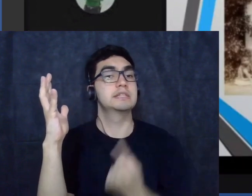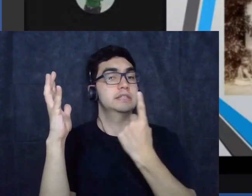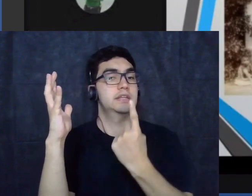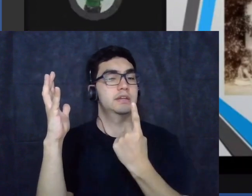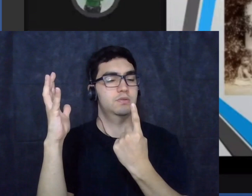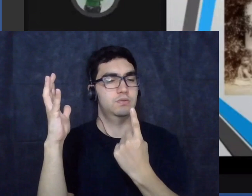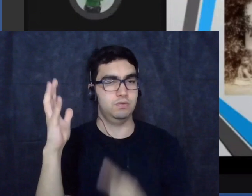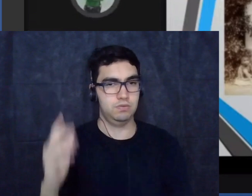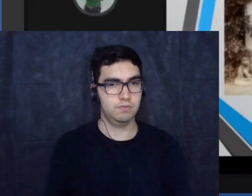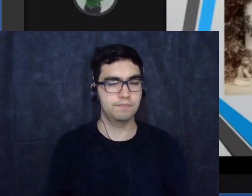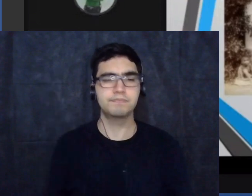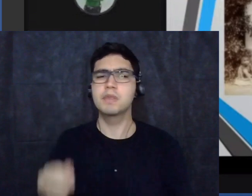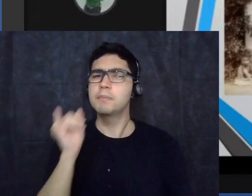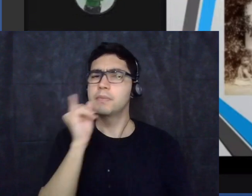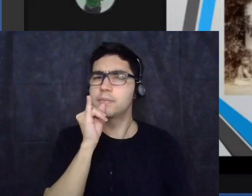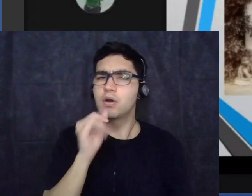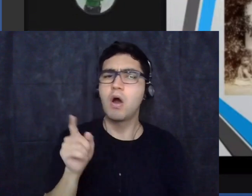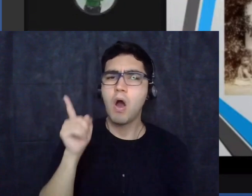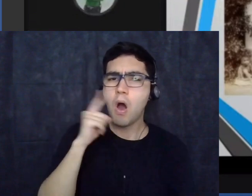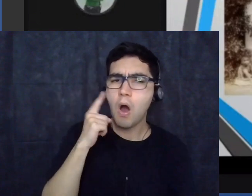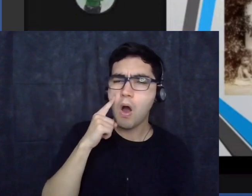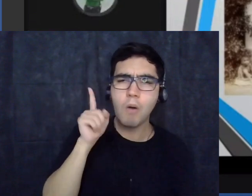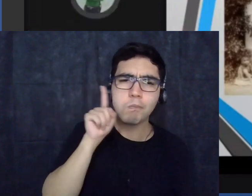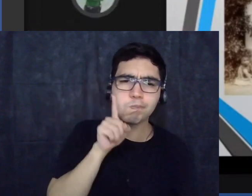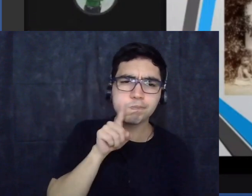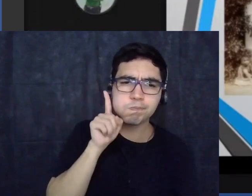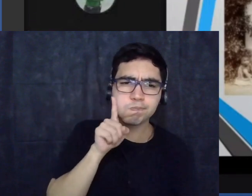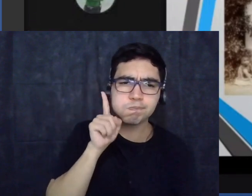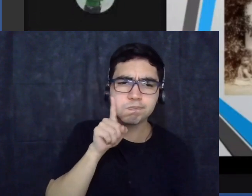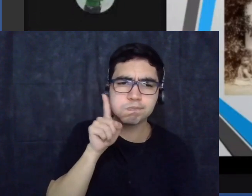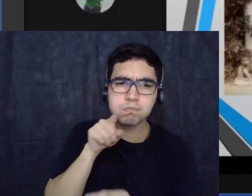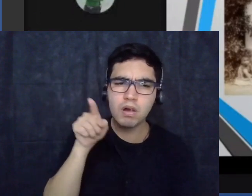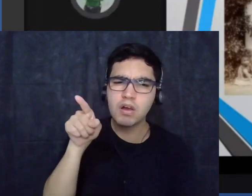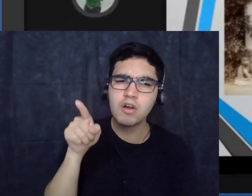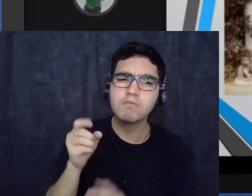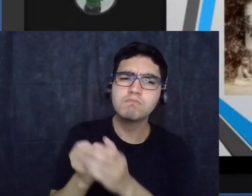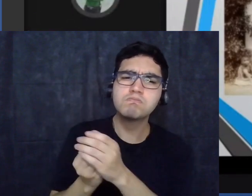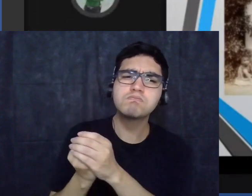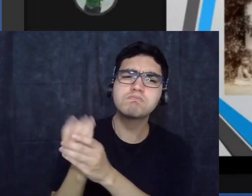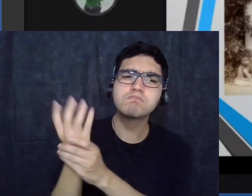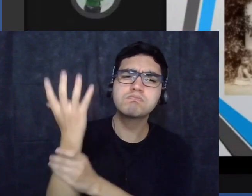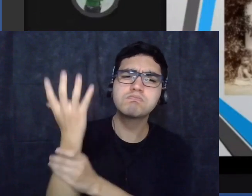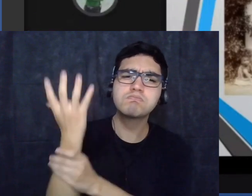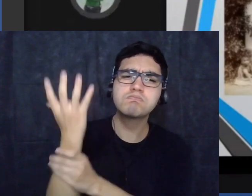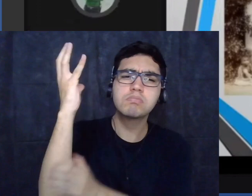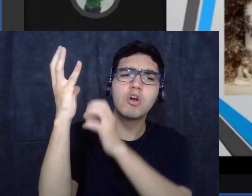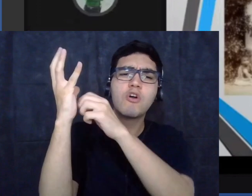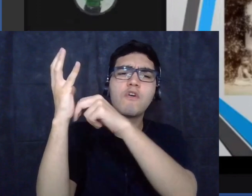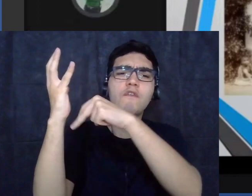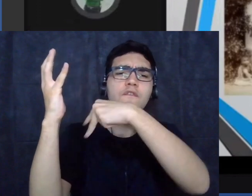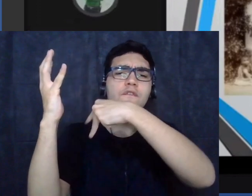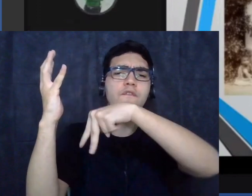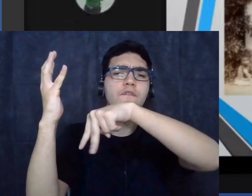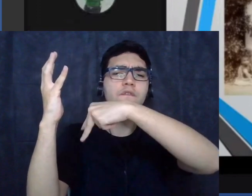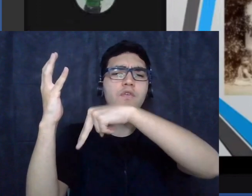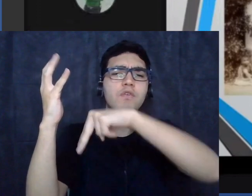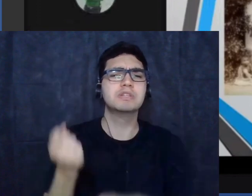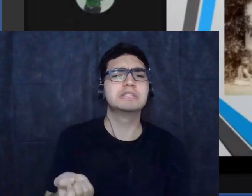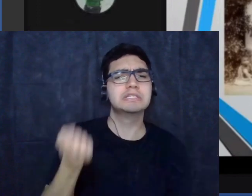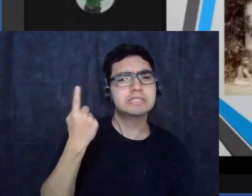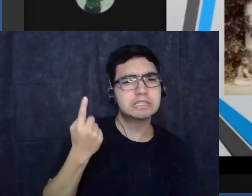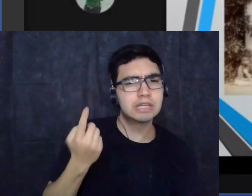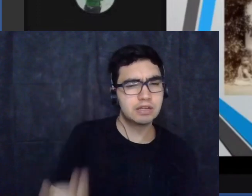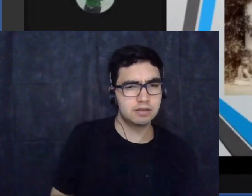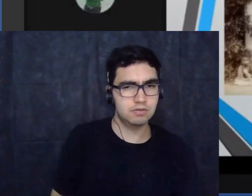e outra violação também bem conhecida é a União Soviética da Era Stalinista